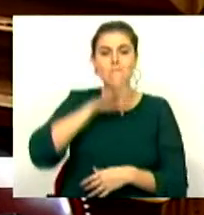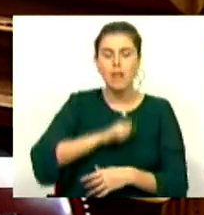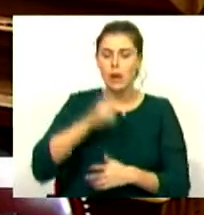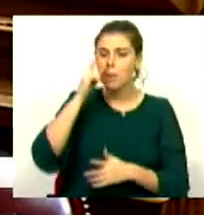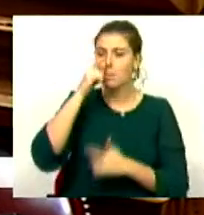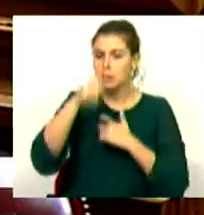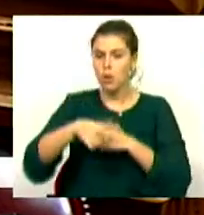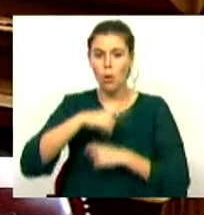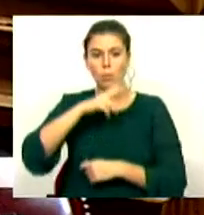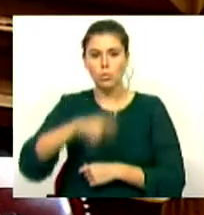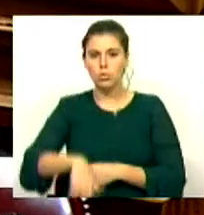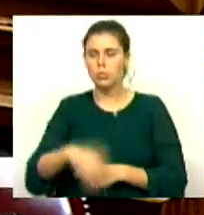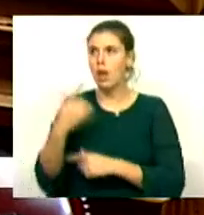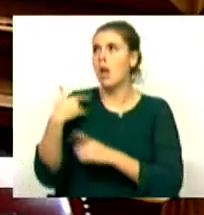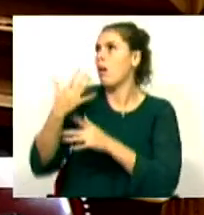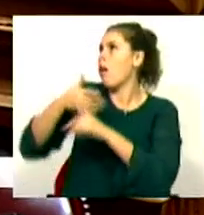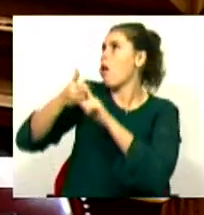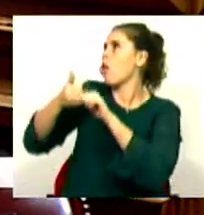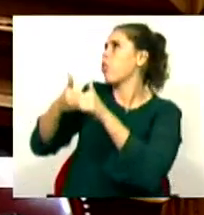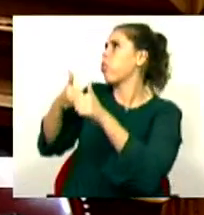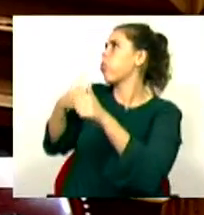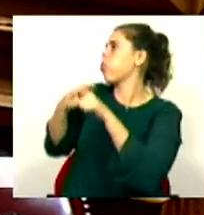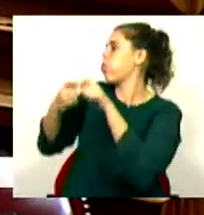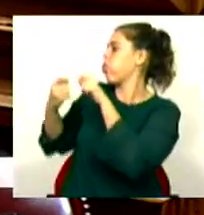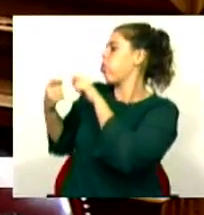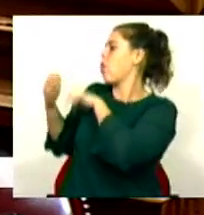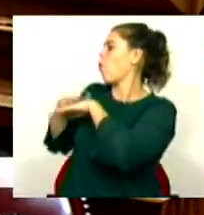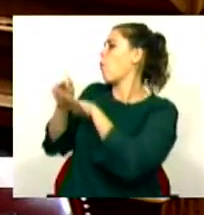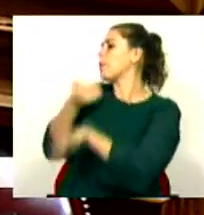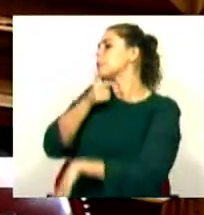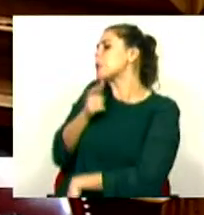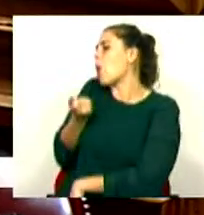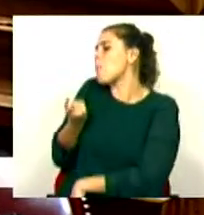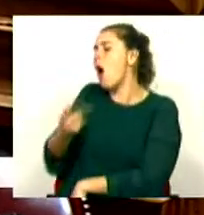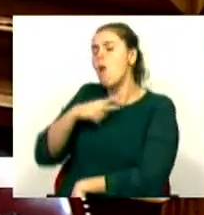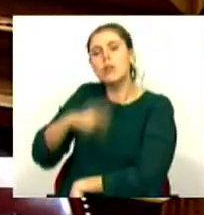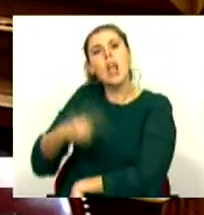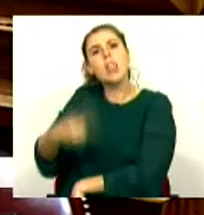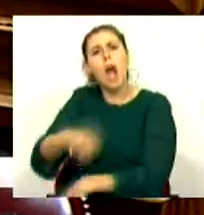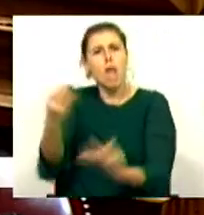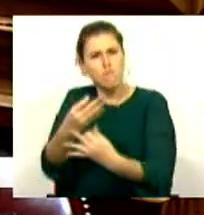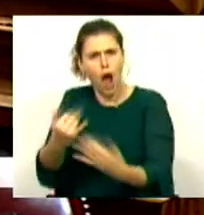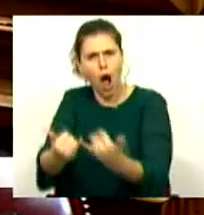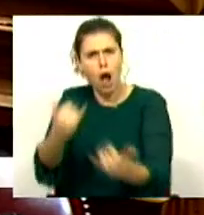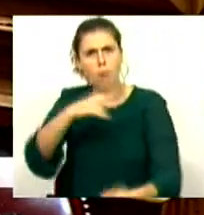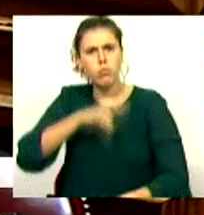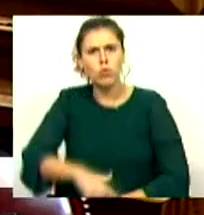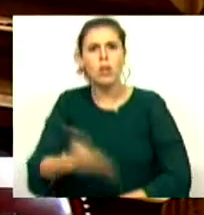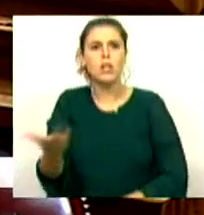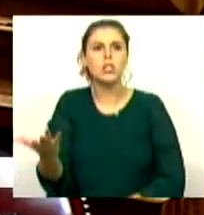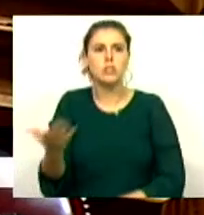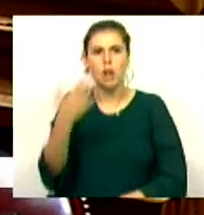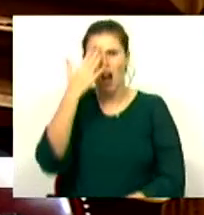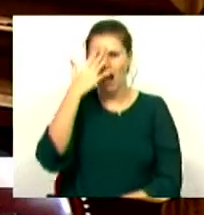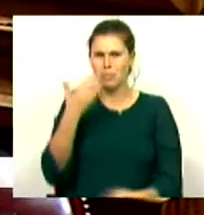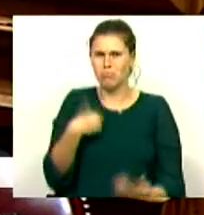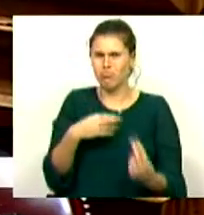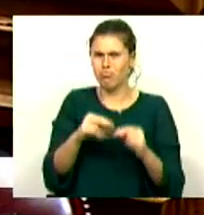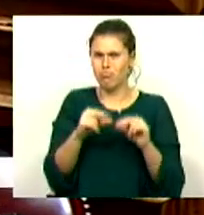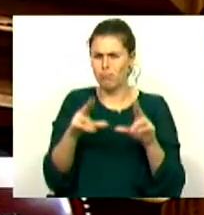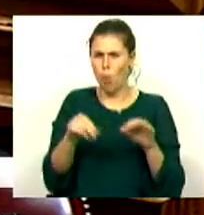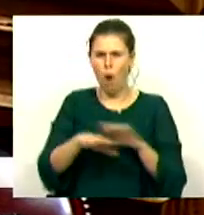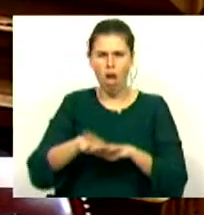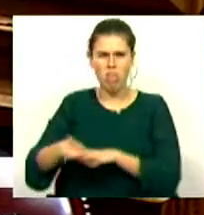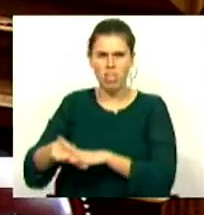português que tenha um ano passado longínquo só porque tem uma gota de sangue português seja automaticamente português. Acho que nem nunca à